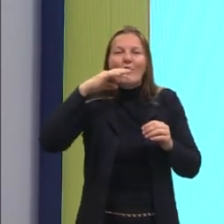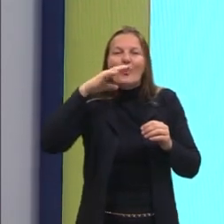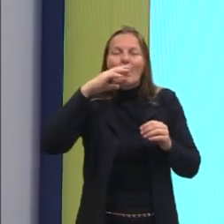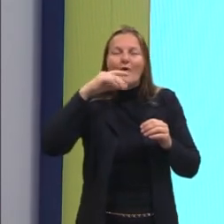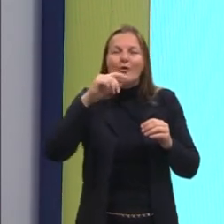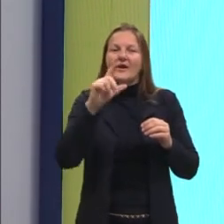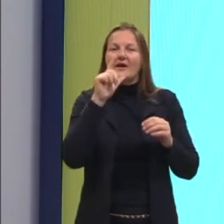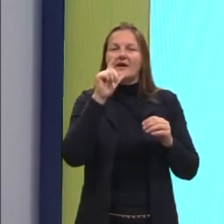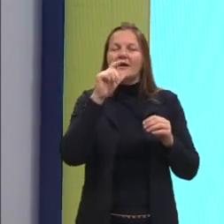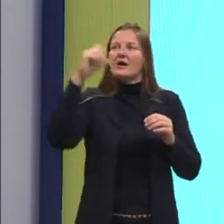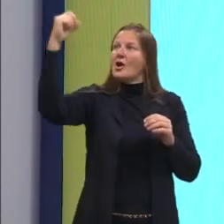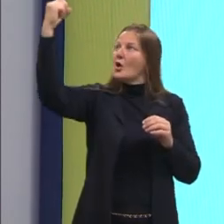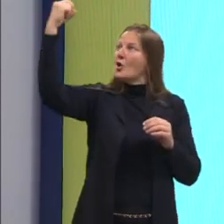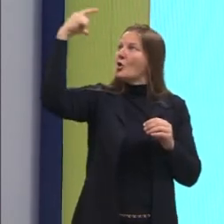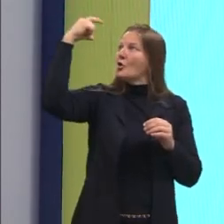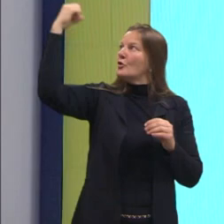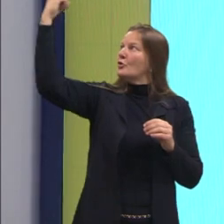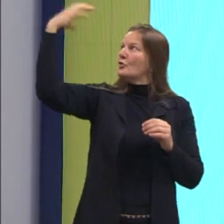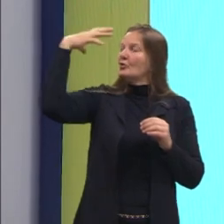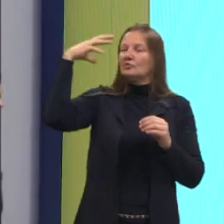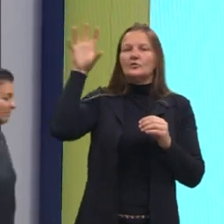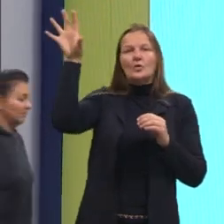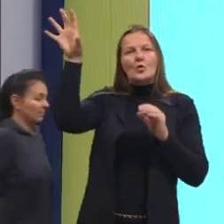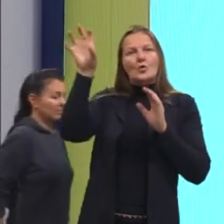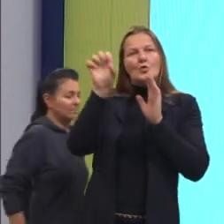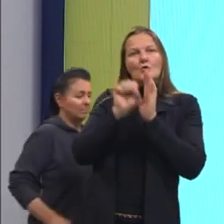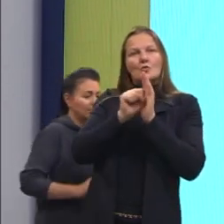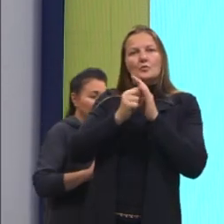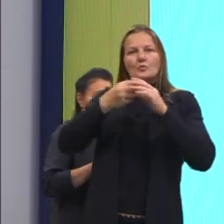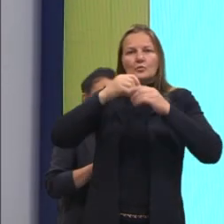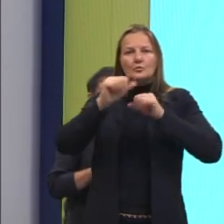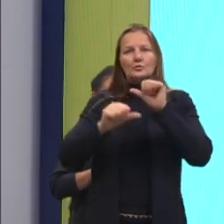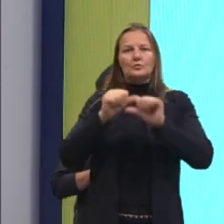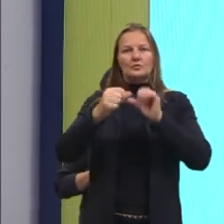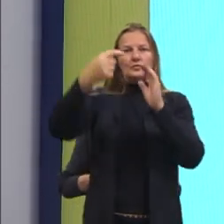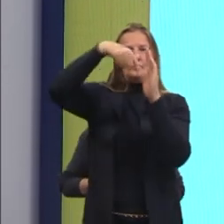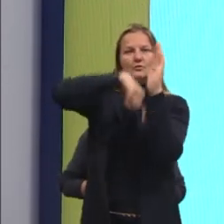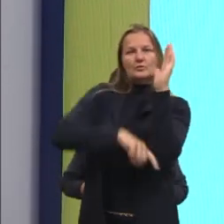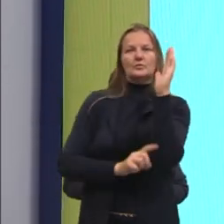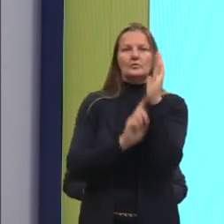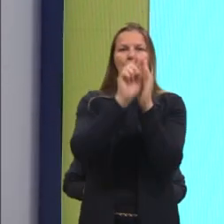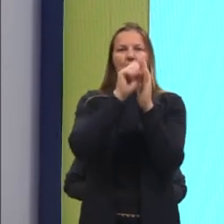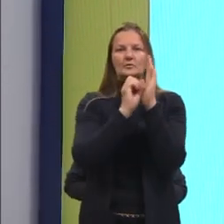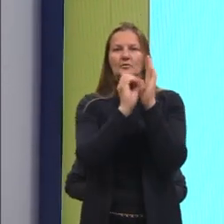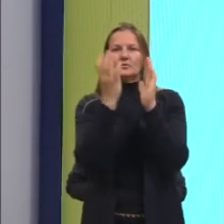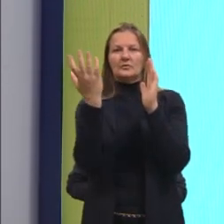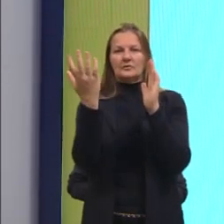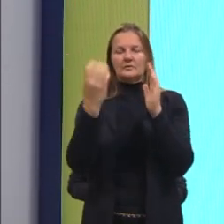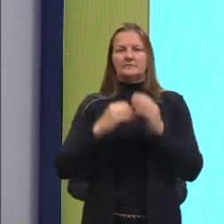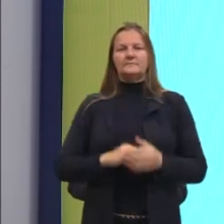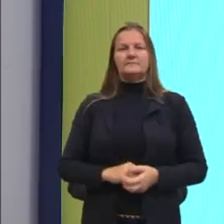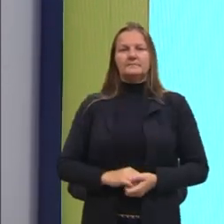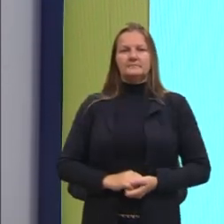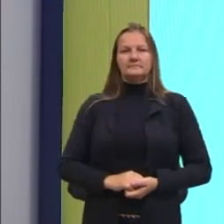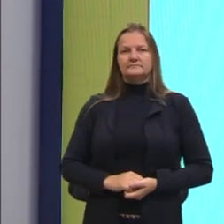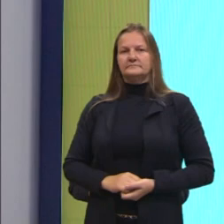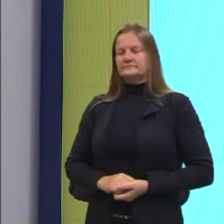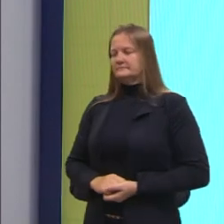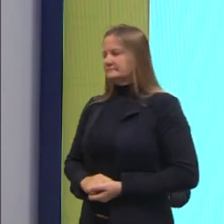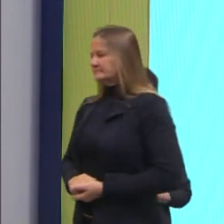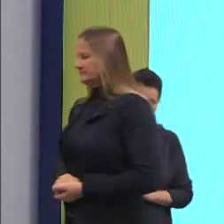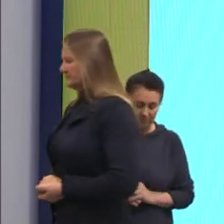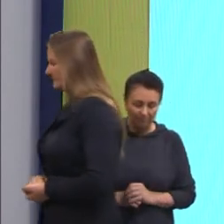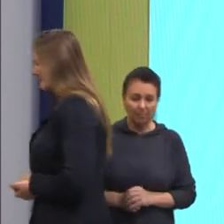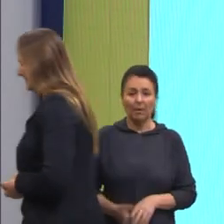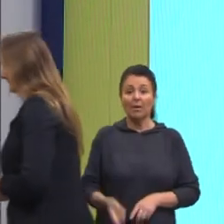absorção de luz durante a fotossíntese. Depois aqui, o principal para a gente ter na mente